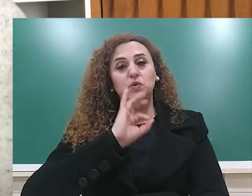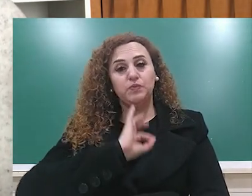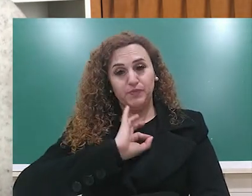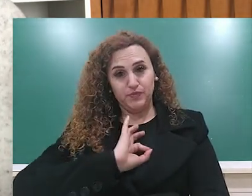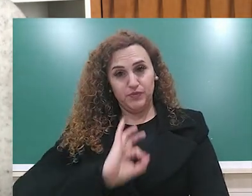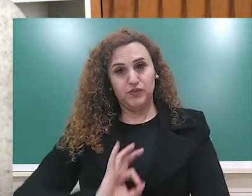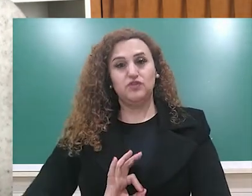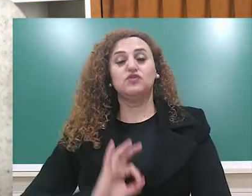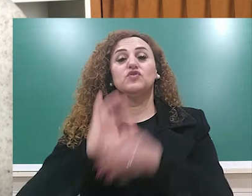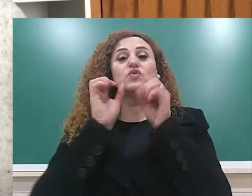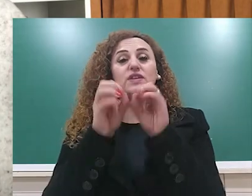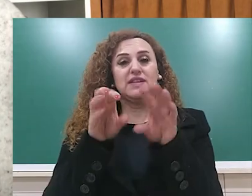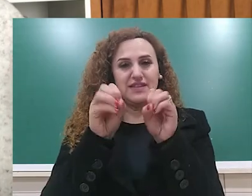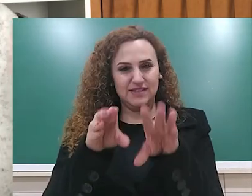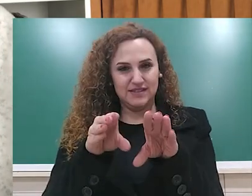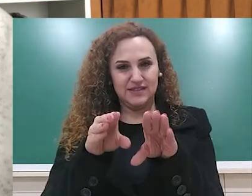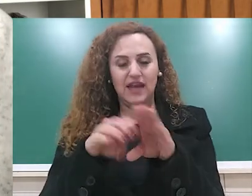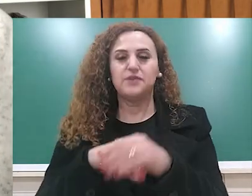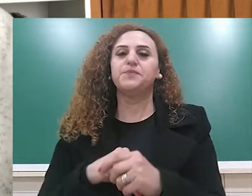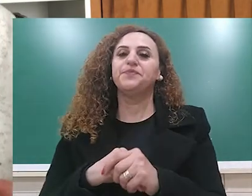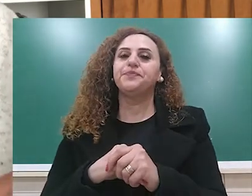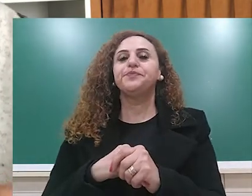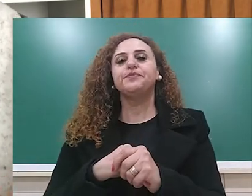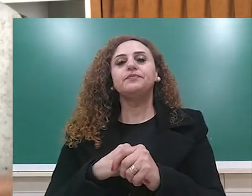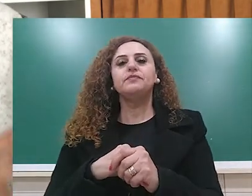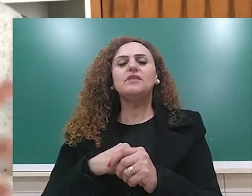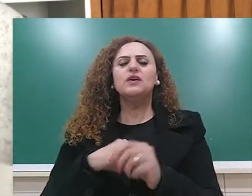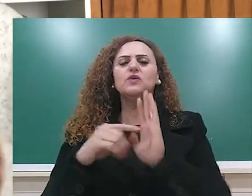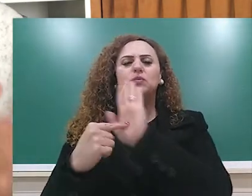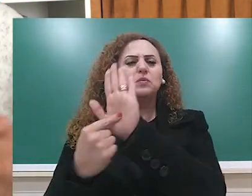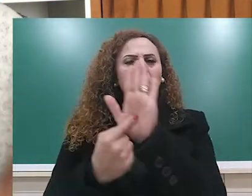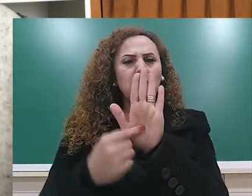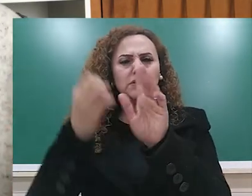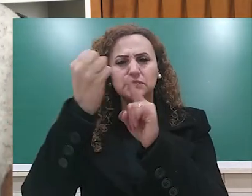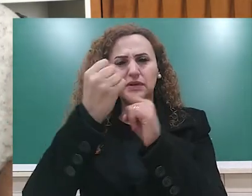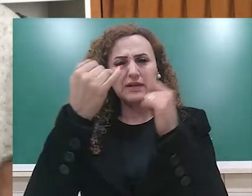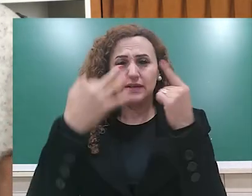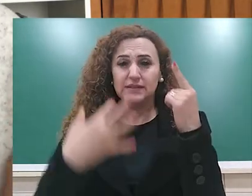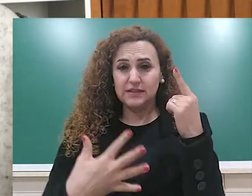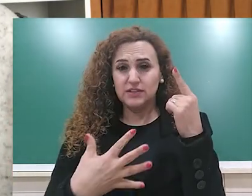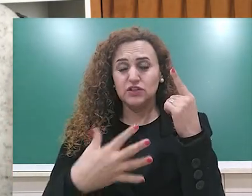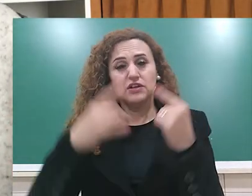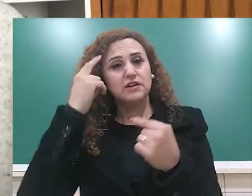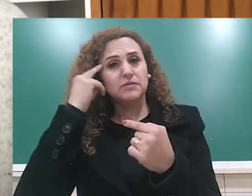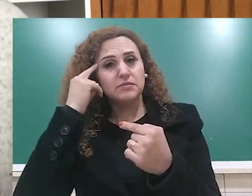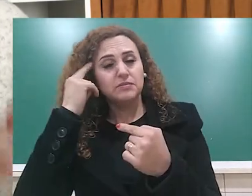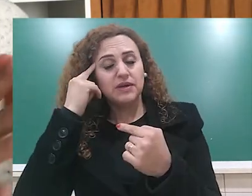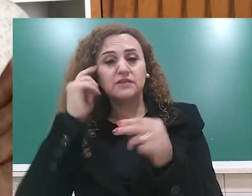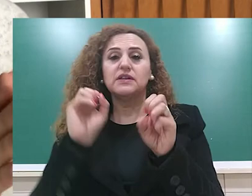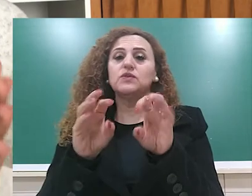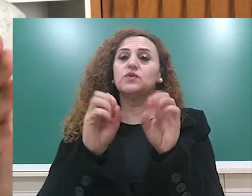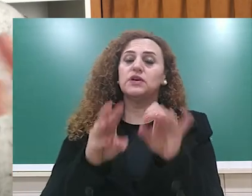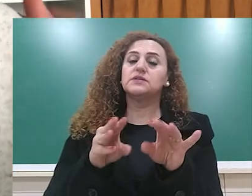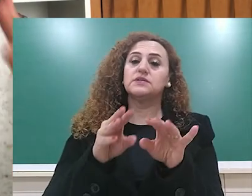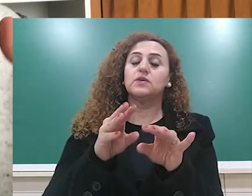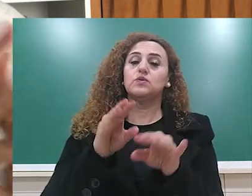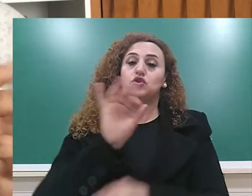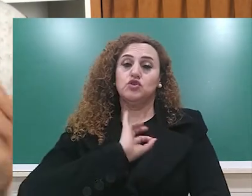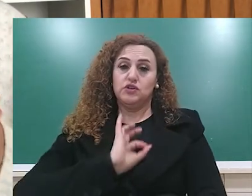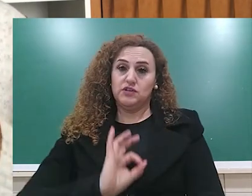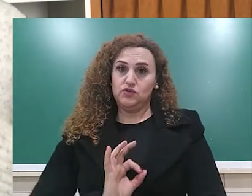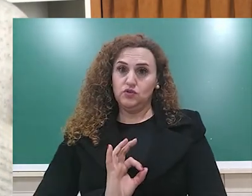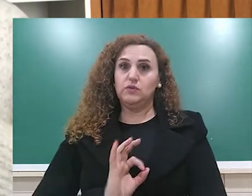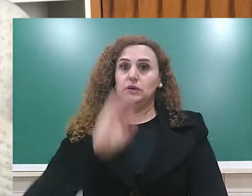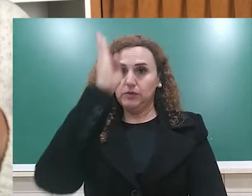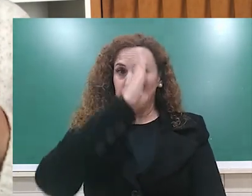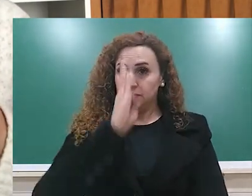Isso mostra uma característica interessante, né, quando a gente pensa na história da educação jesuítica no Brasil, ela é bastante polêmica,